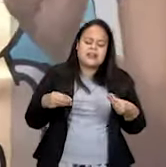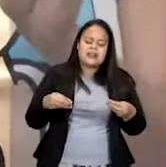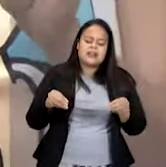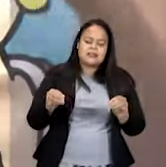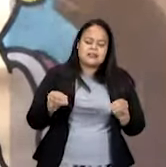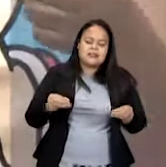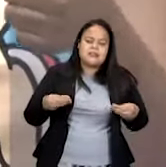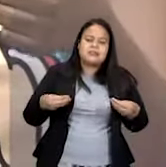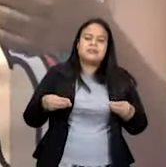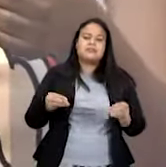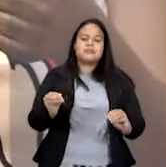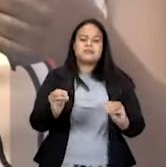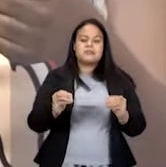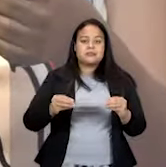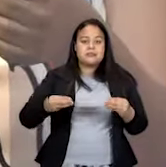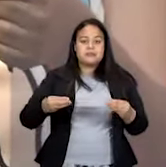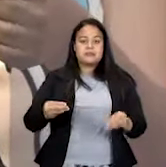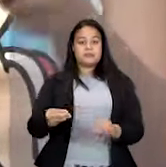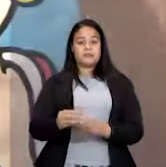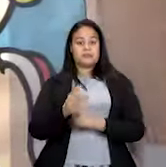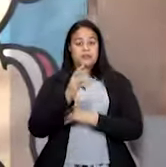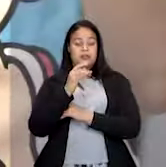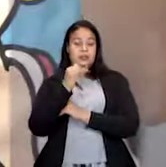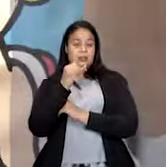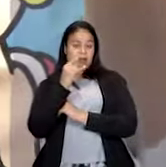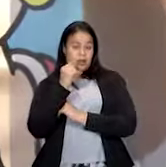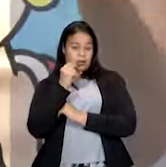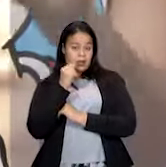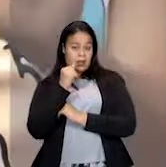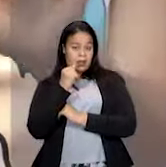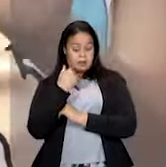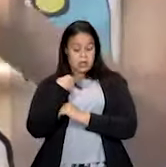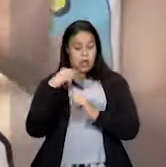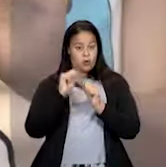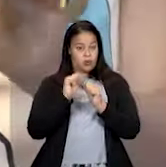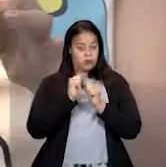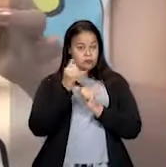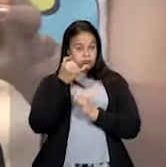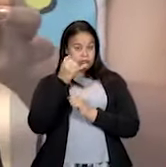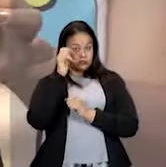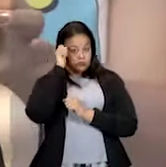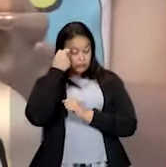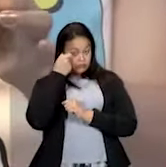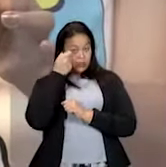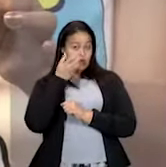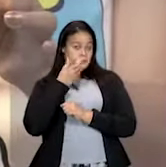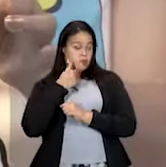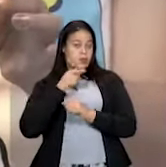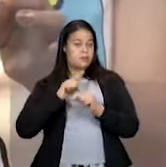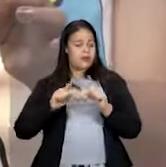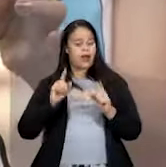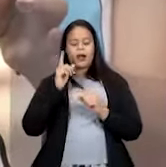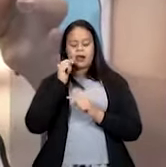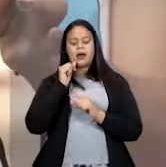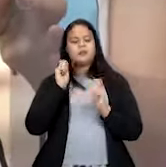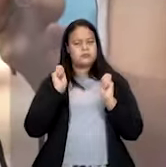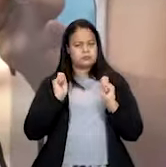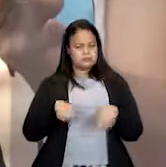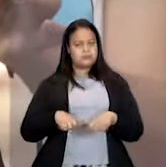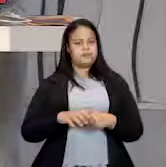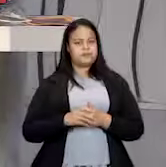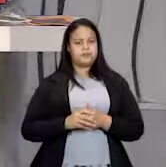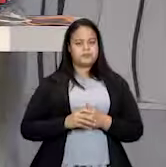pegar um lápis. Aqui eu fiz com caneta preta. Pra vocês visualizarem melhor. Somente isso. Façam um desenho simples. Bem